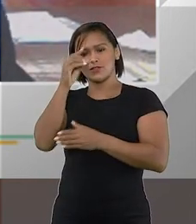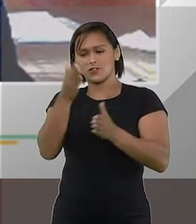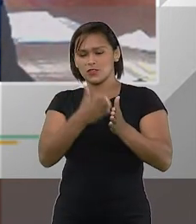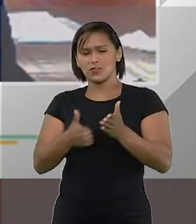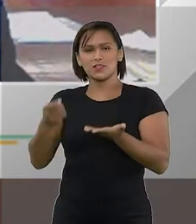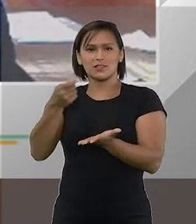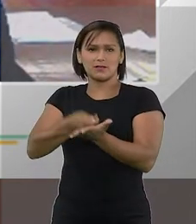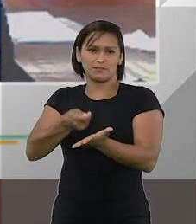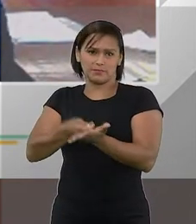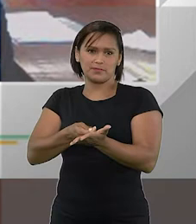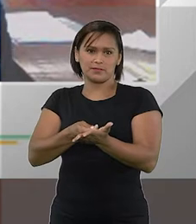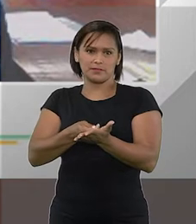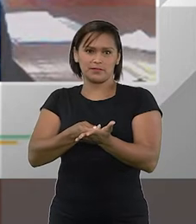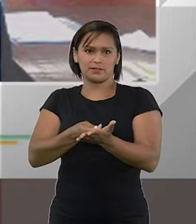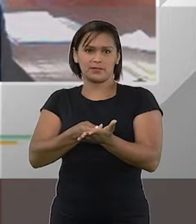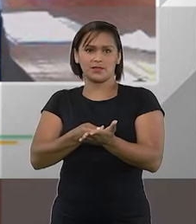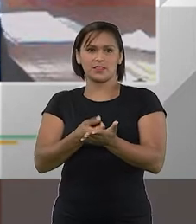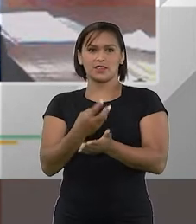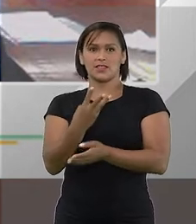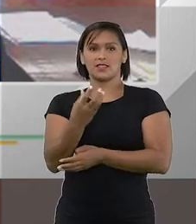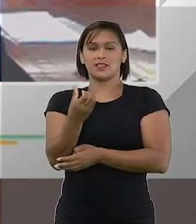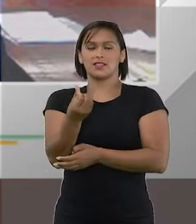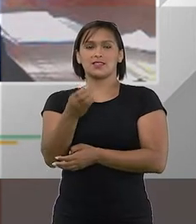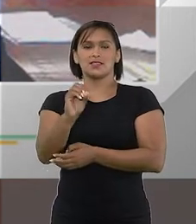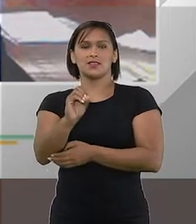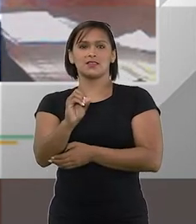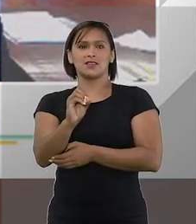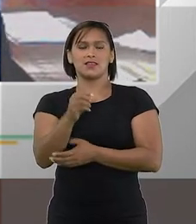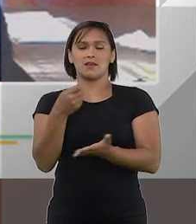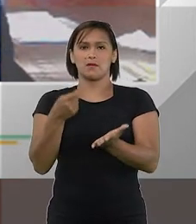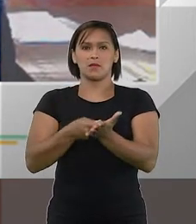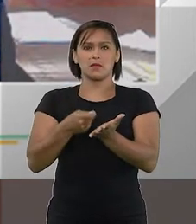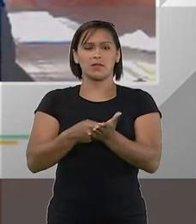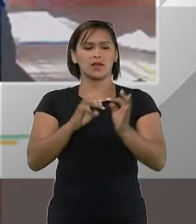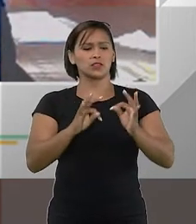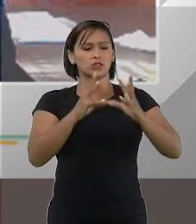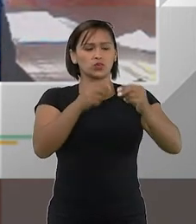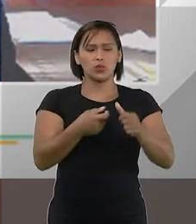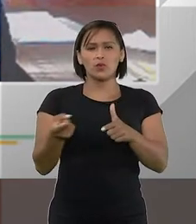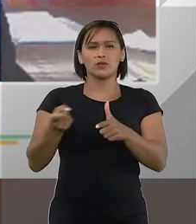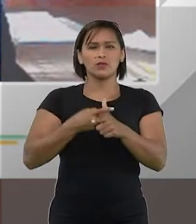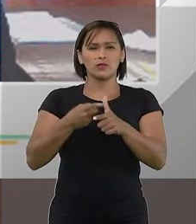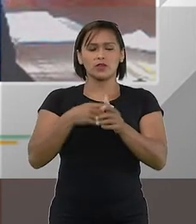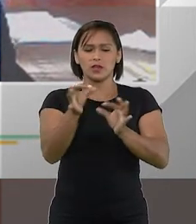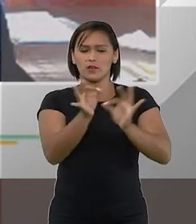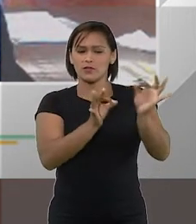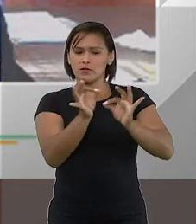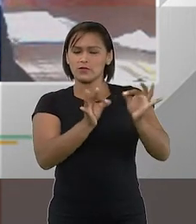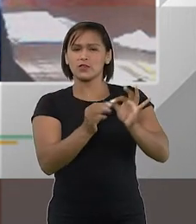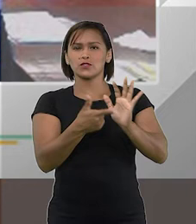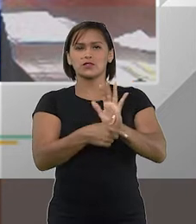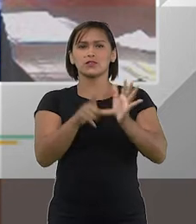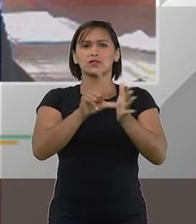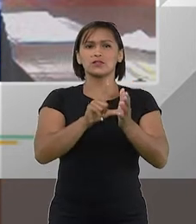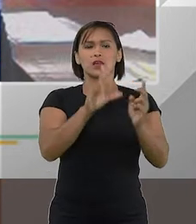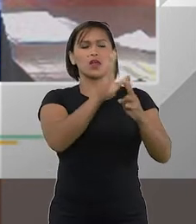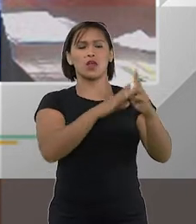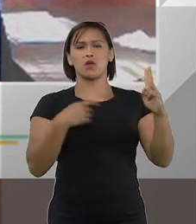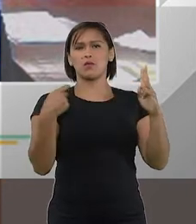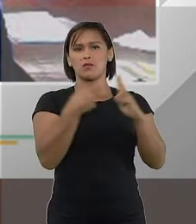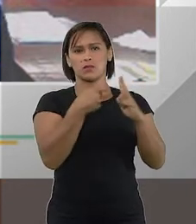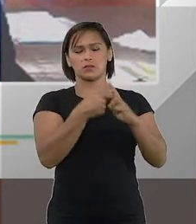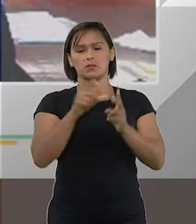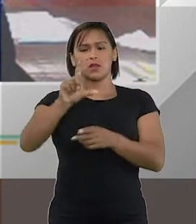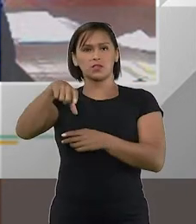extrajudicial, devedor tem esse prazo de até 360 dias para honrar aquilo que foi ajustado e acertado com os seus